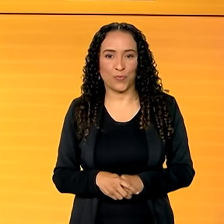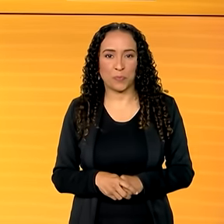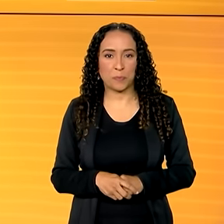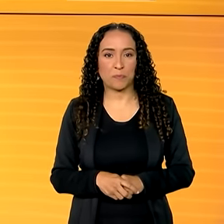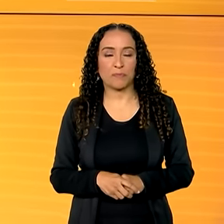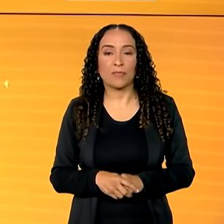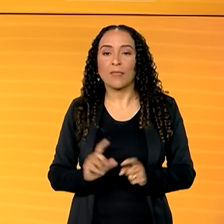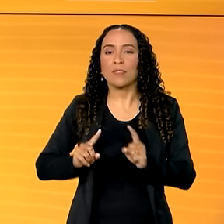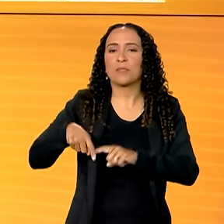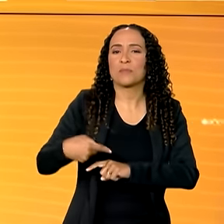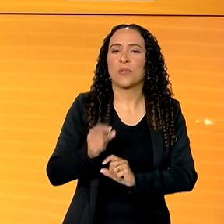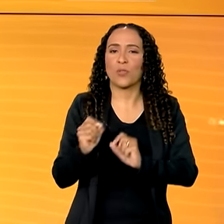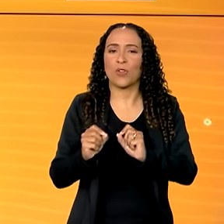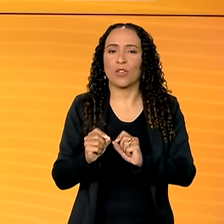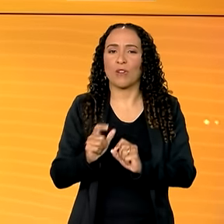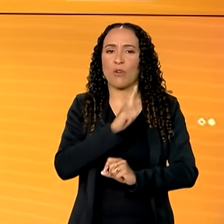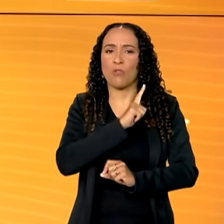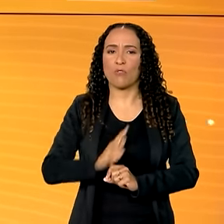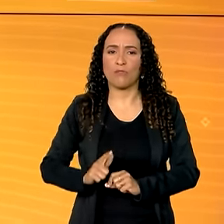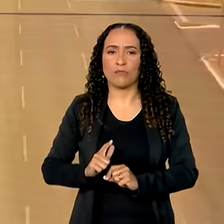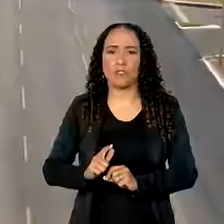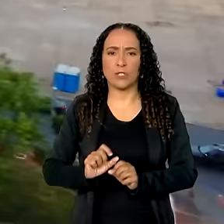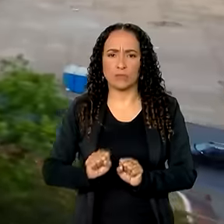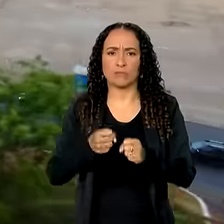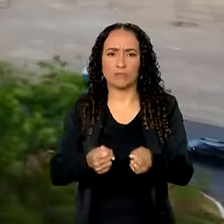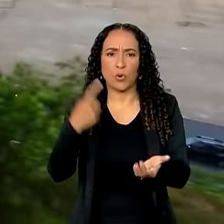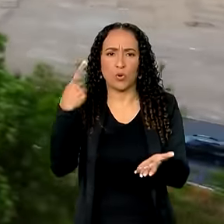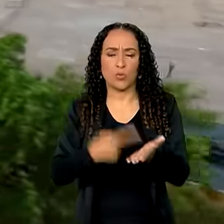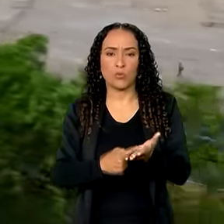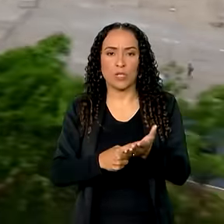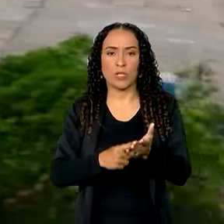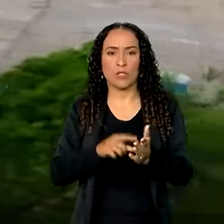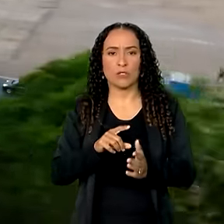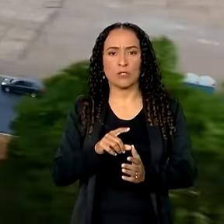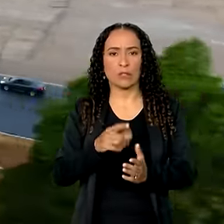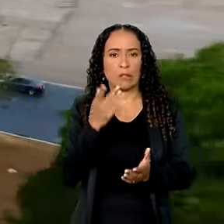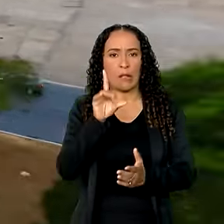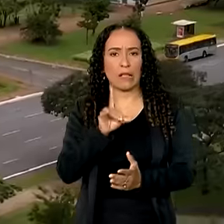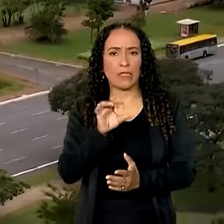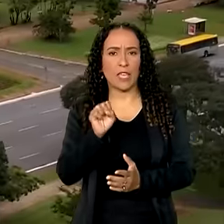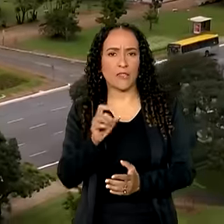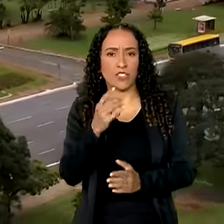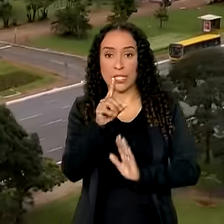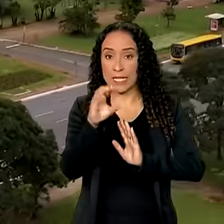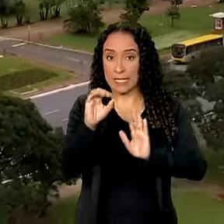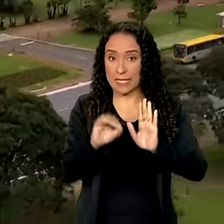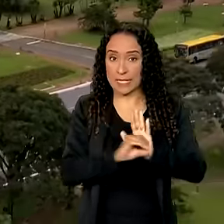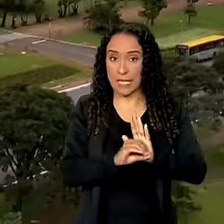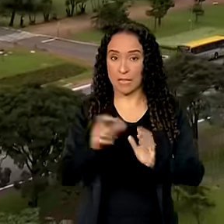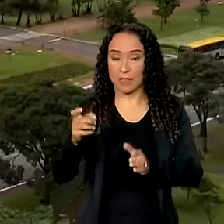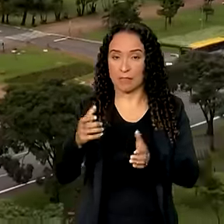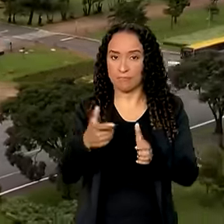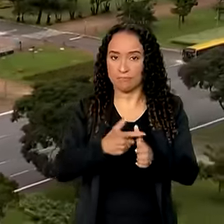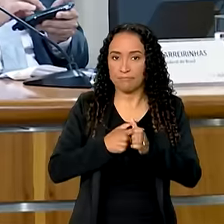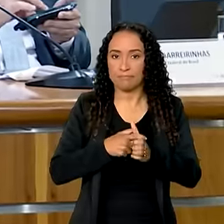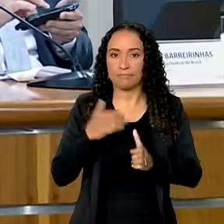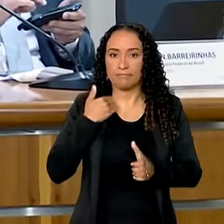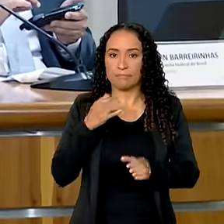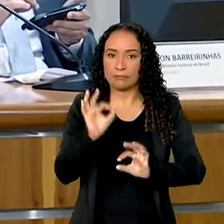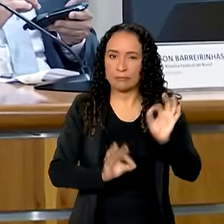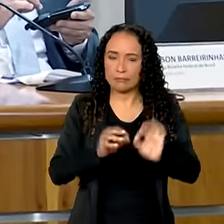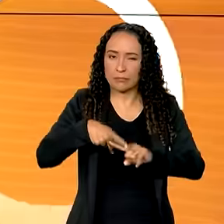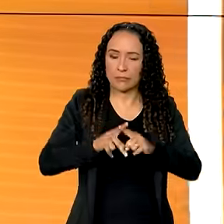Veja a seguir. Governo reforça o compromisso com o déficit zero nas contas públicas e detalha ajuste no orçamento de